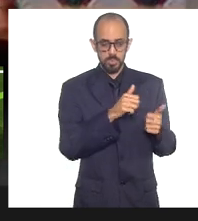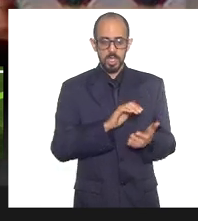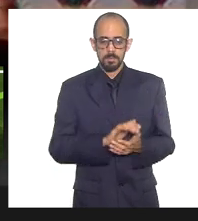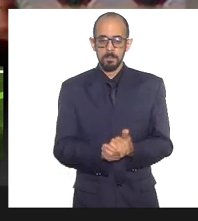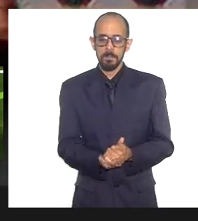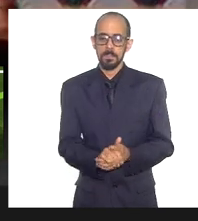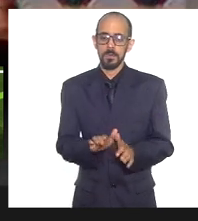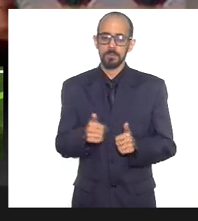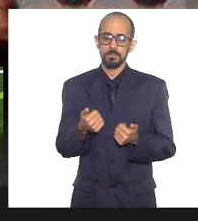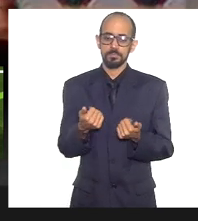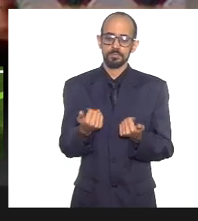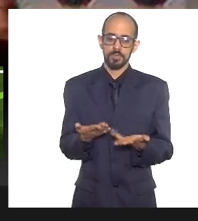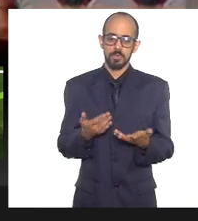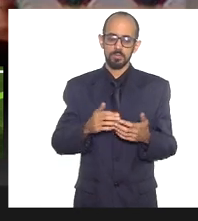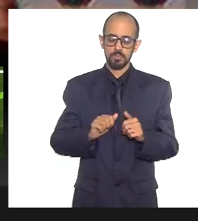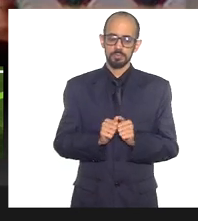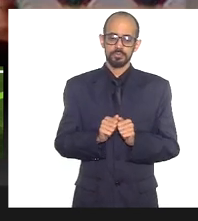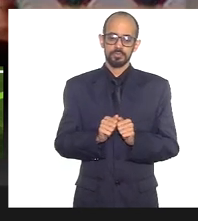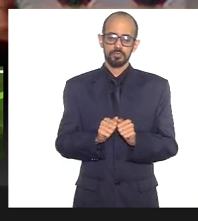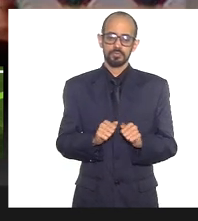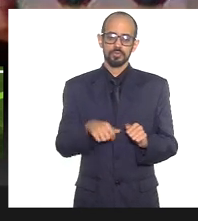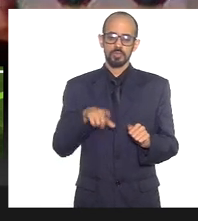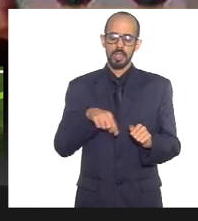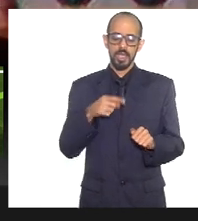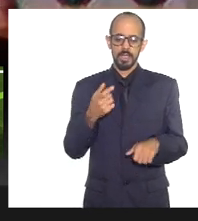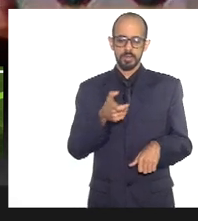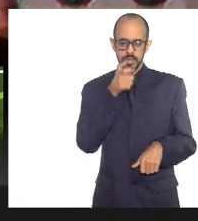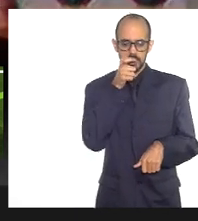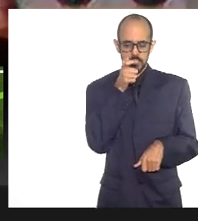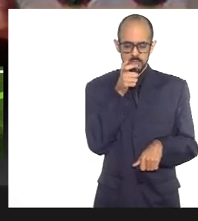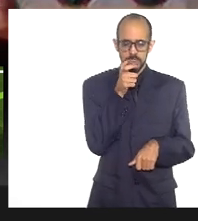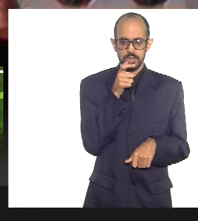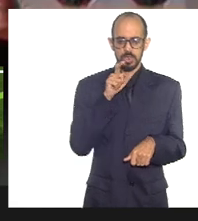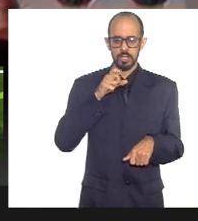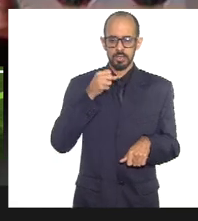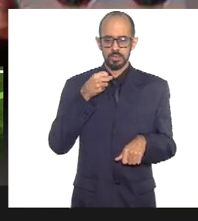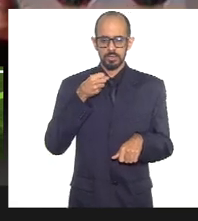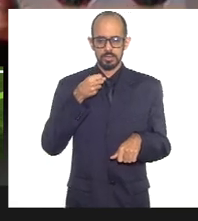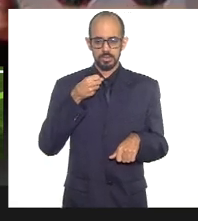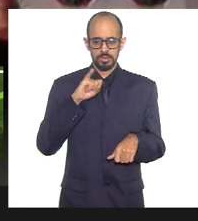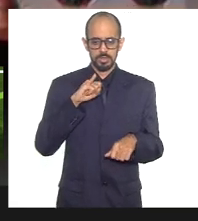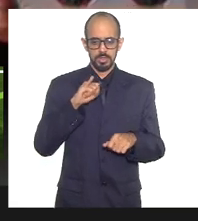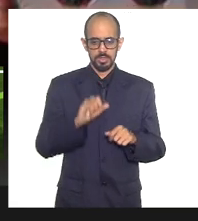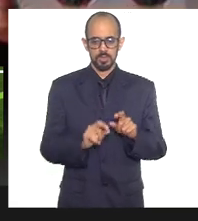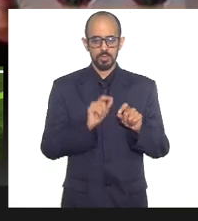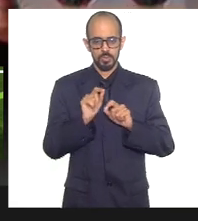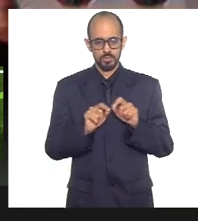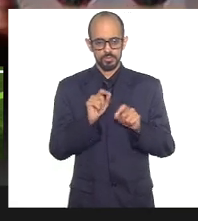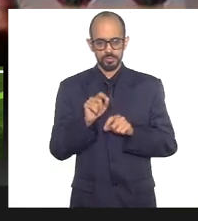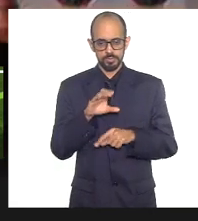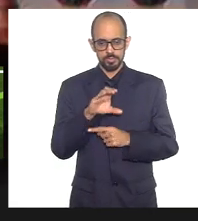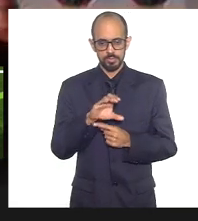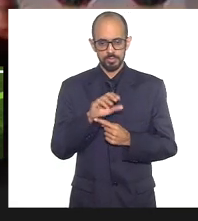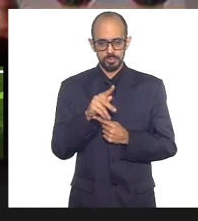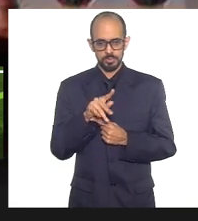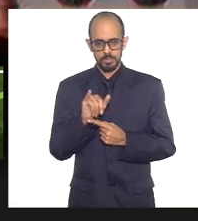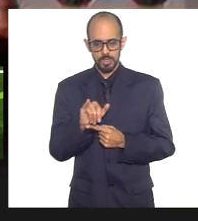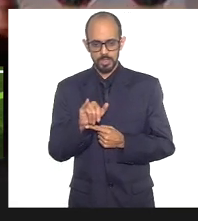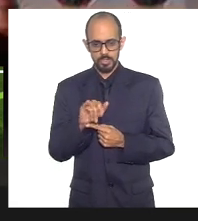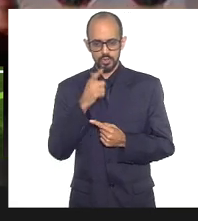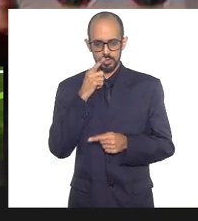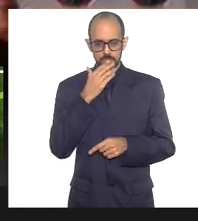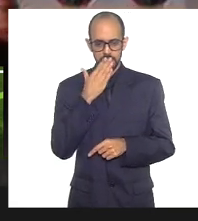o que seria interessante é sim encaminhar por essa CPI uma solicitação